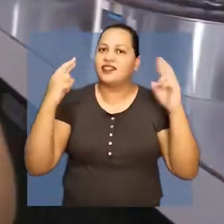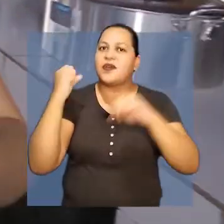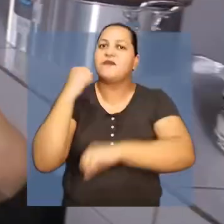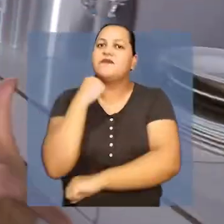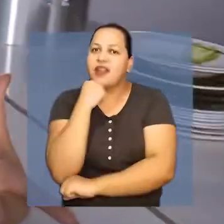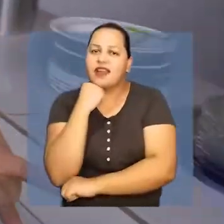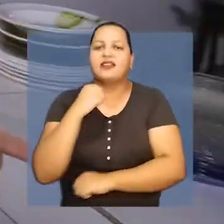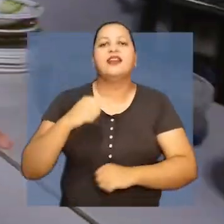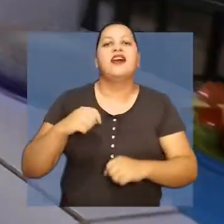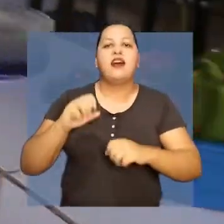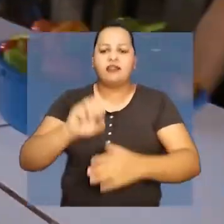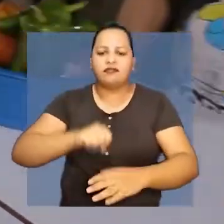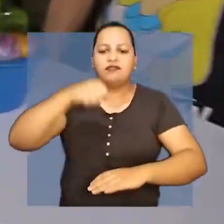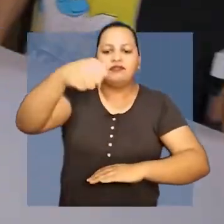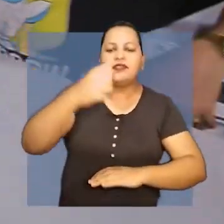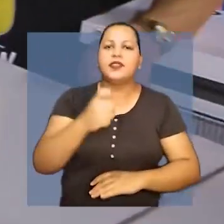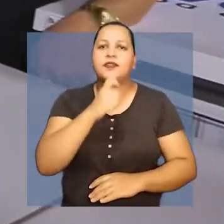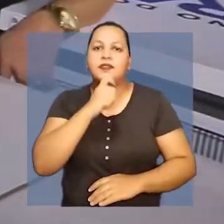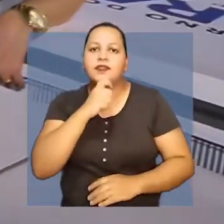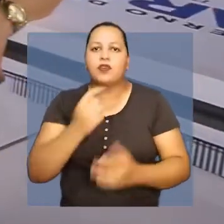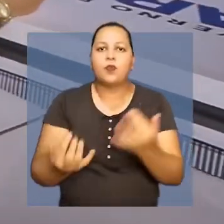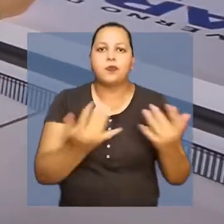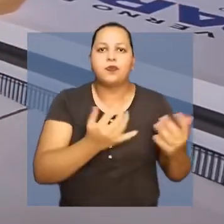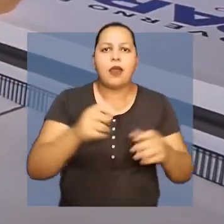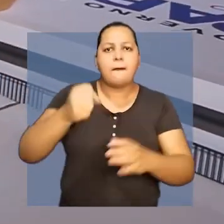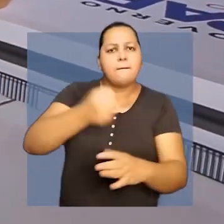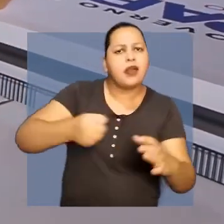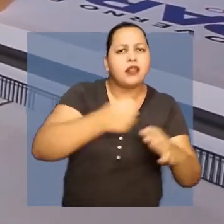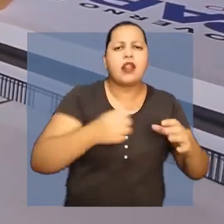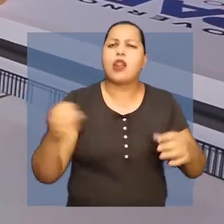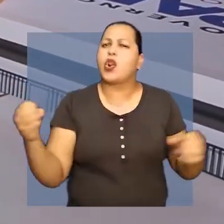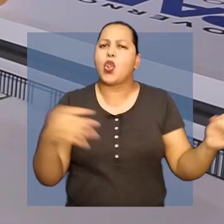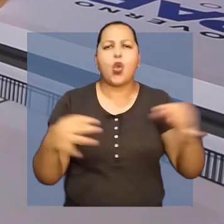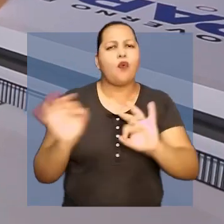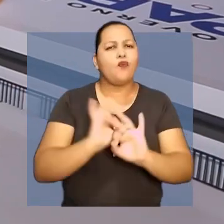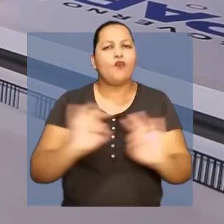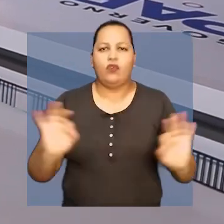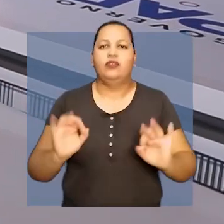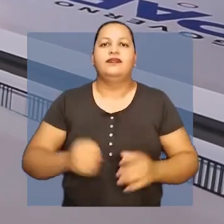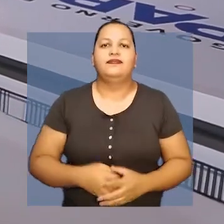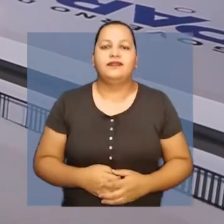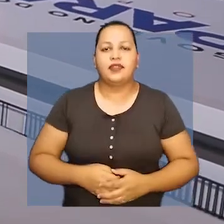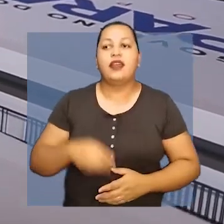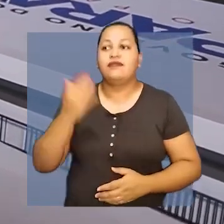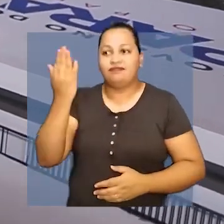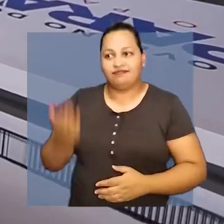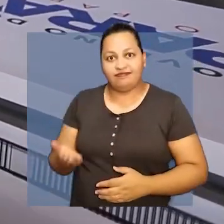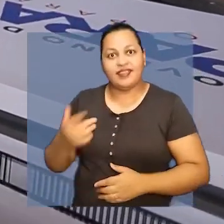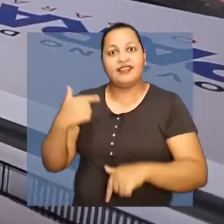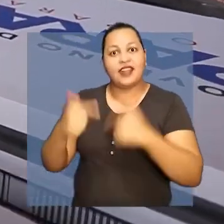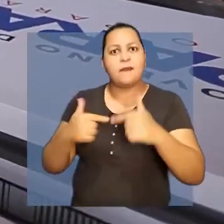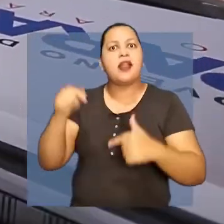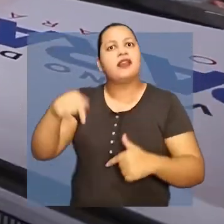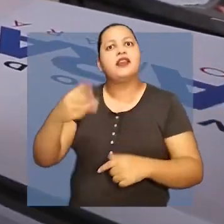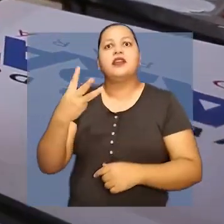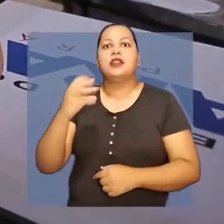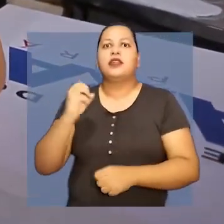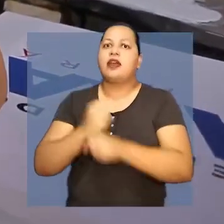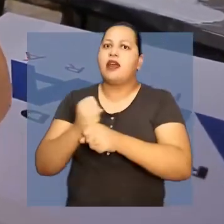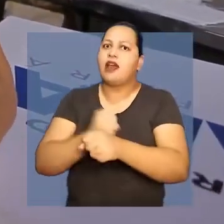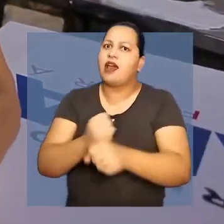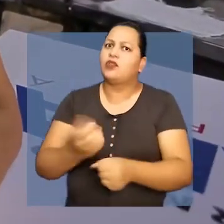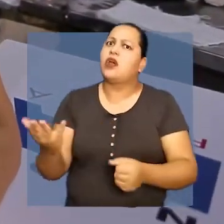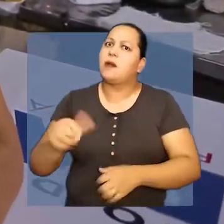Freezers, fogões industriais, panelas, tudo novinho. A dona Thelma trabalha aqui há 30 anos e essa é a primeira vez que recebe equipamento novo.